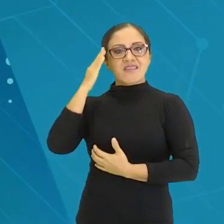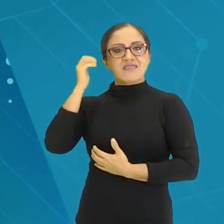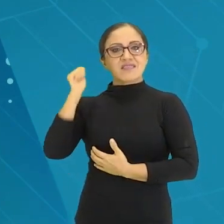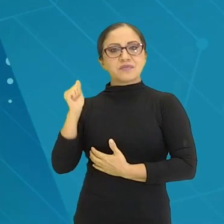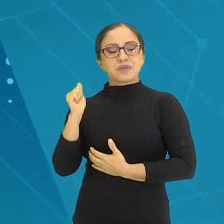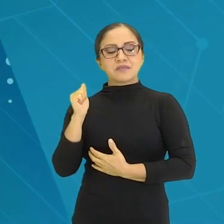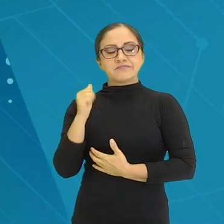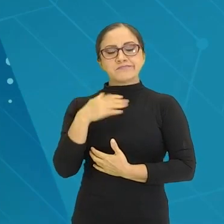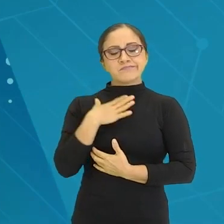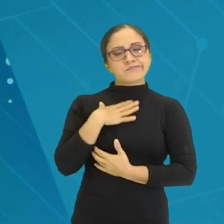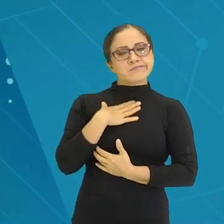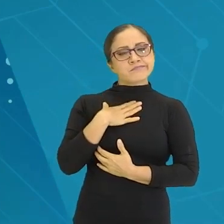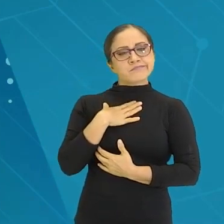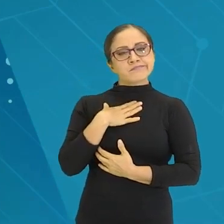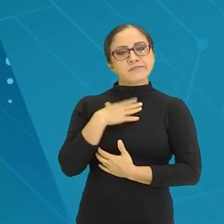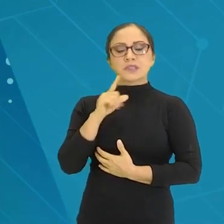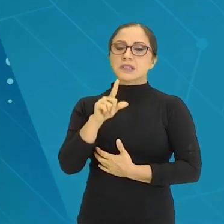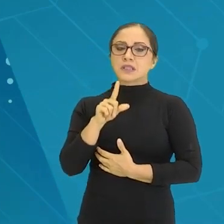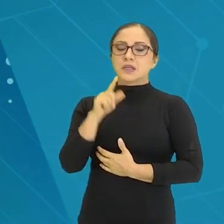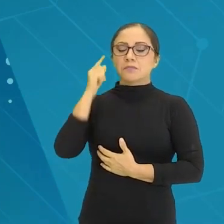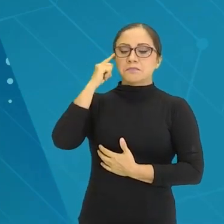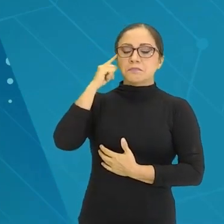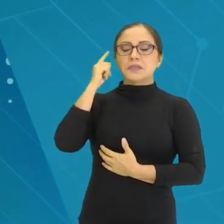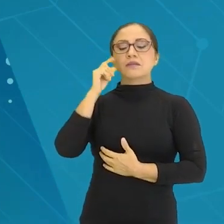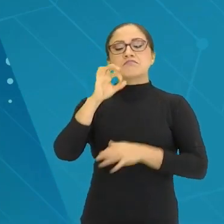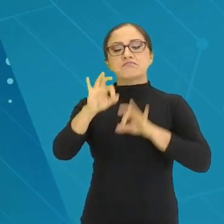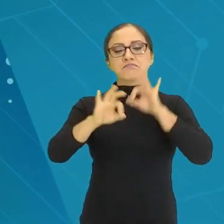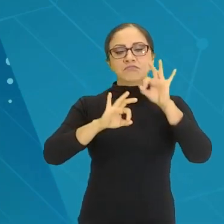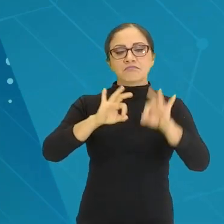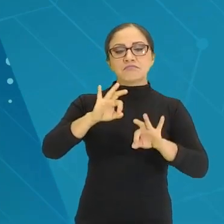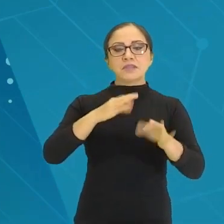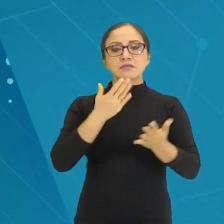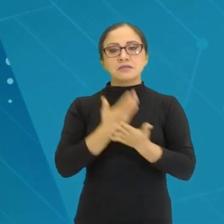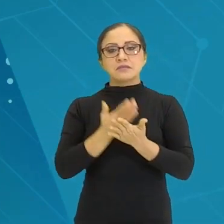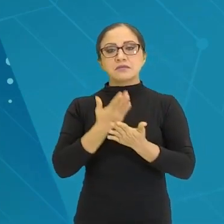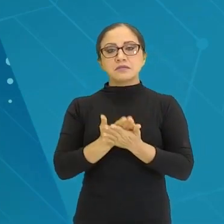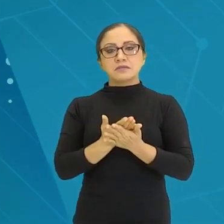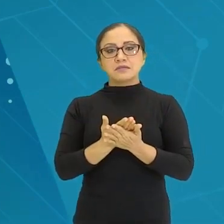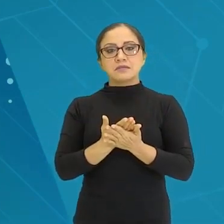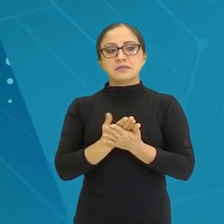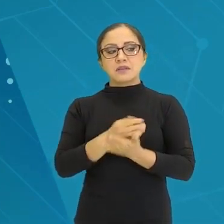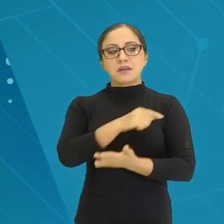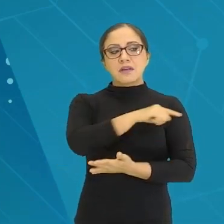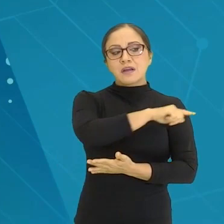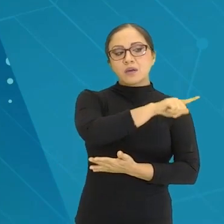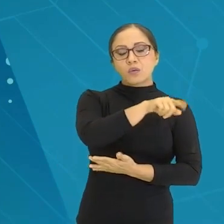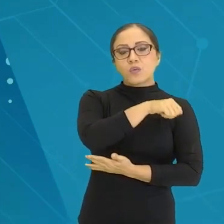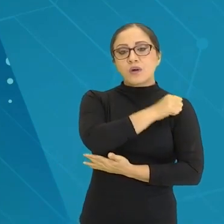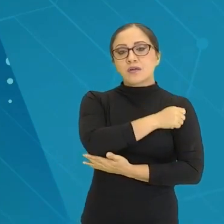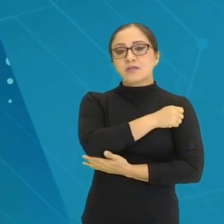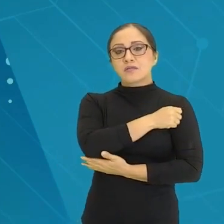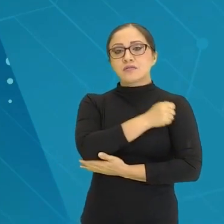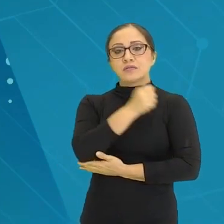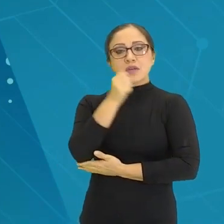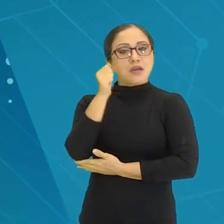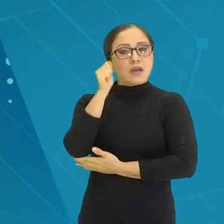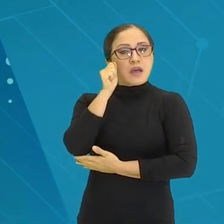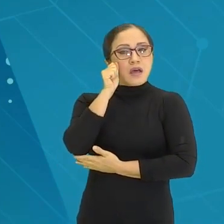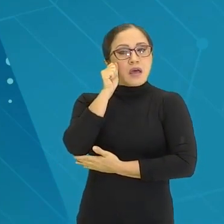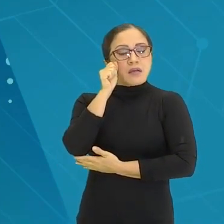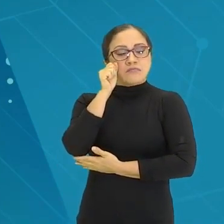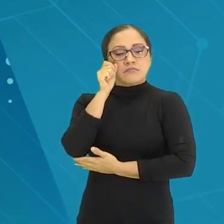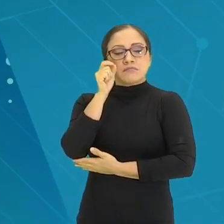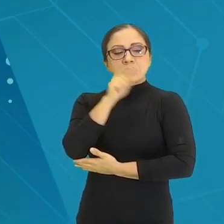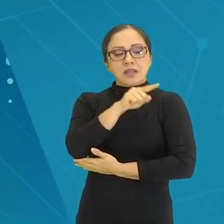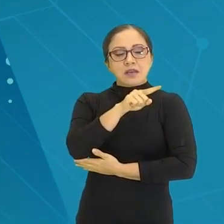então tenho que fazer um plano de aula pra que eu desperte nele essa necessidade de saber.